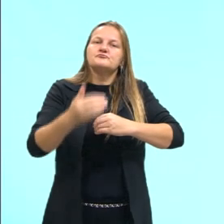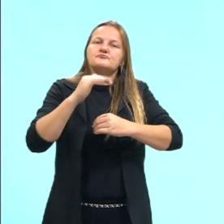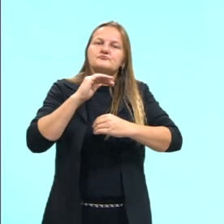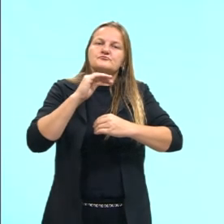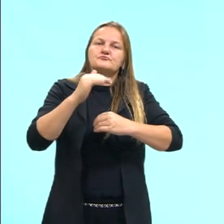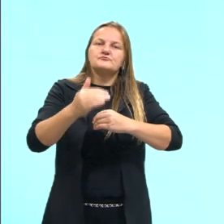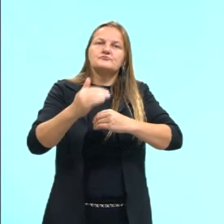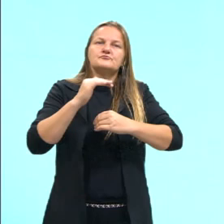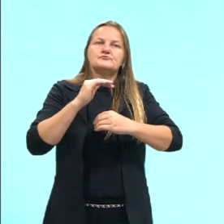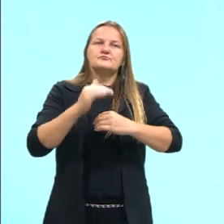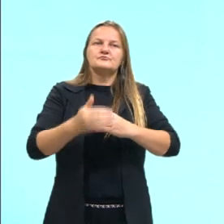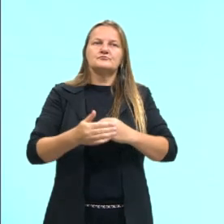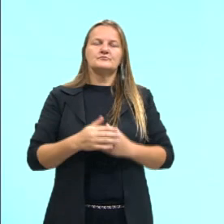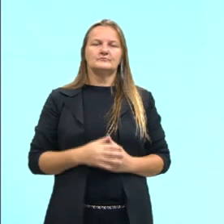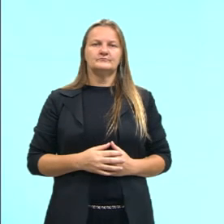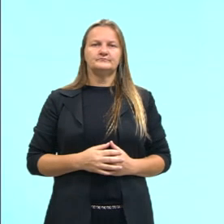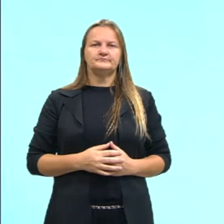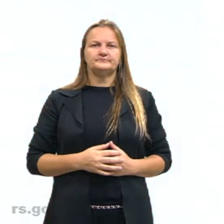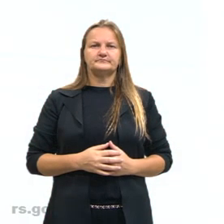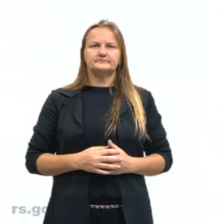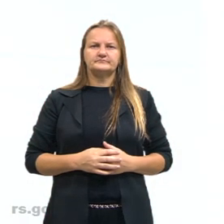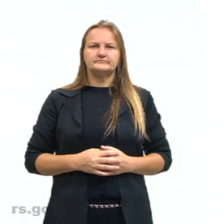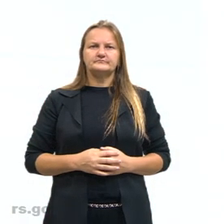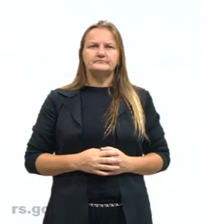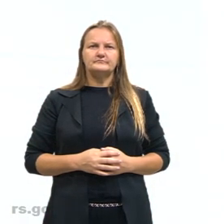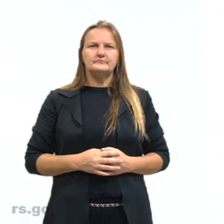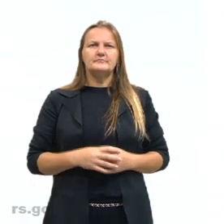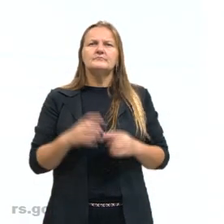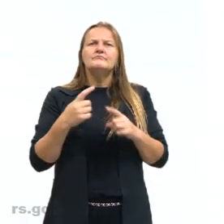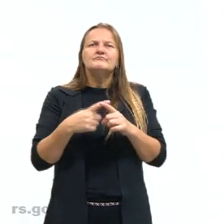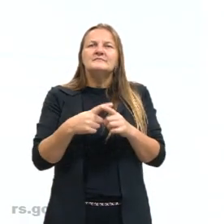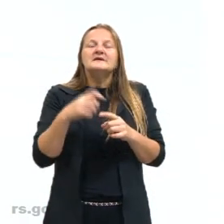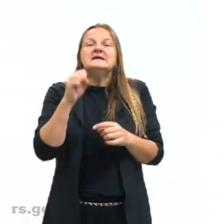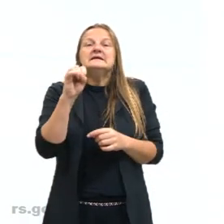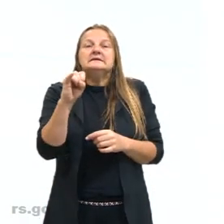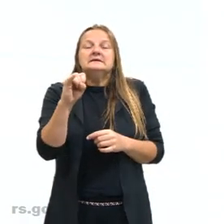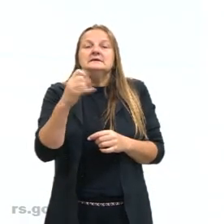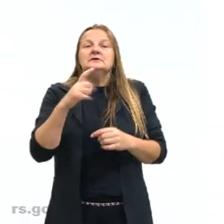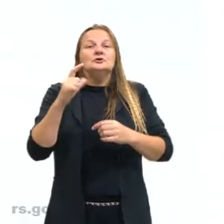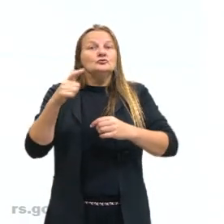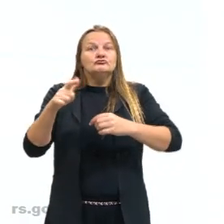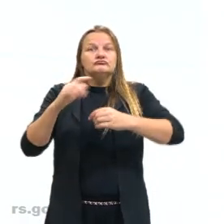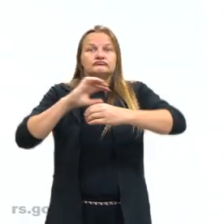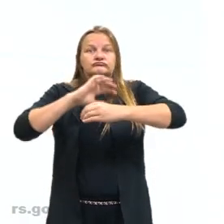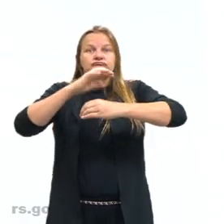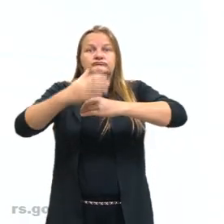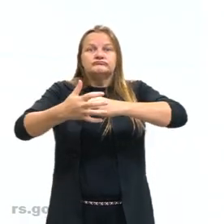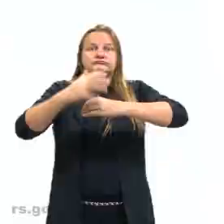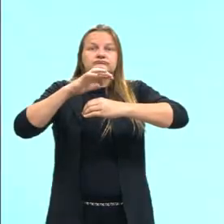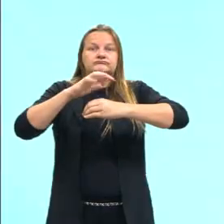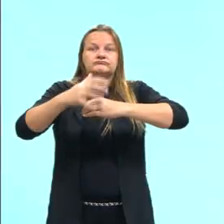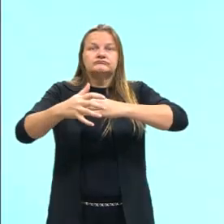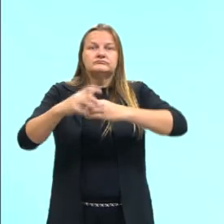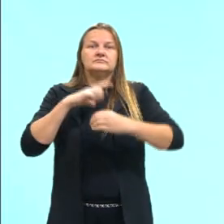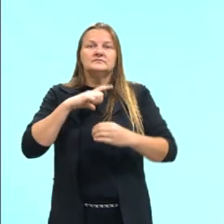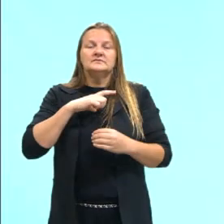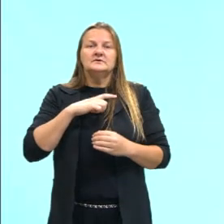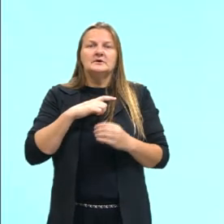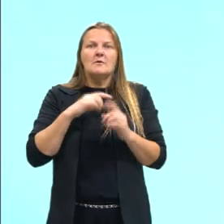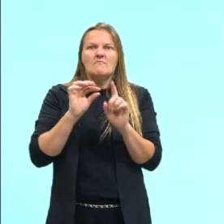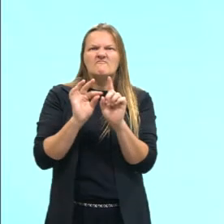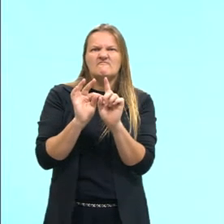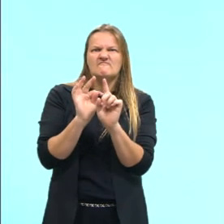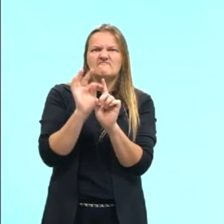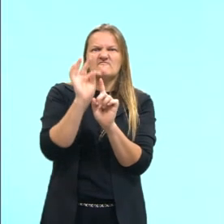aí, certo, consiga, né, proliferar, porque sem essa atmosfera, nós teríamos uma amplitude térmica